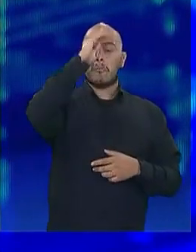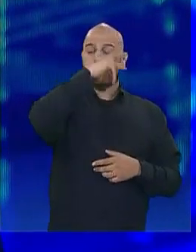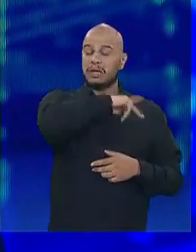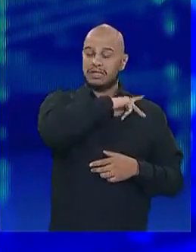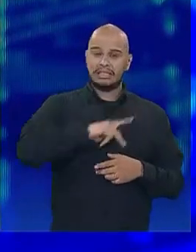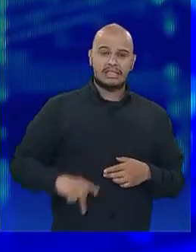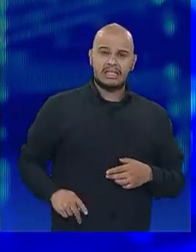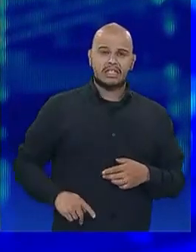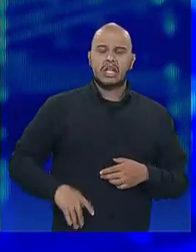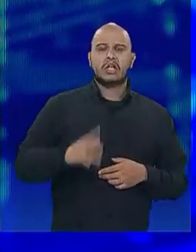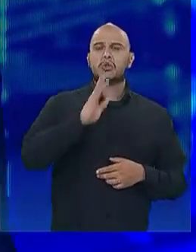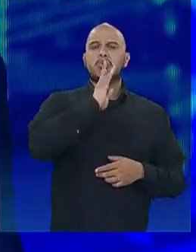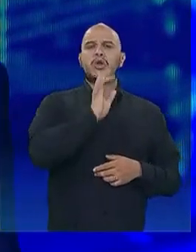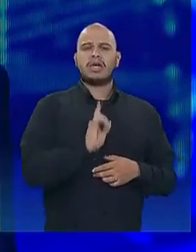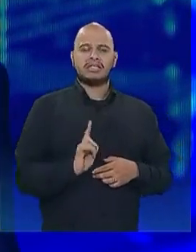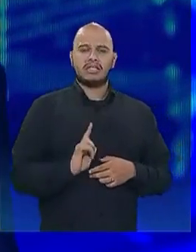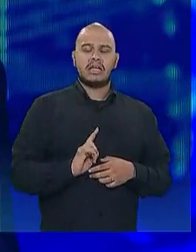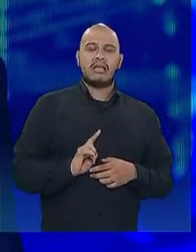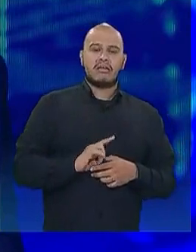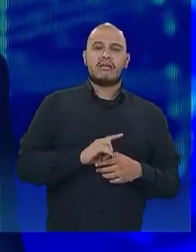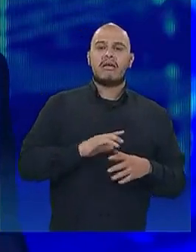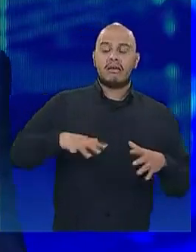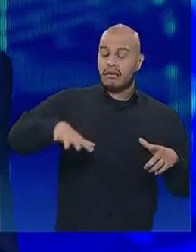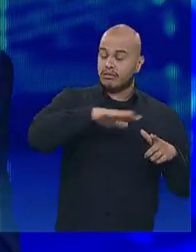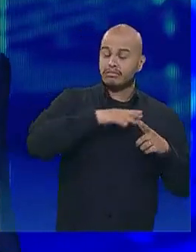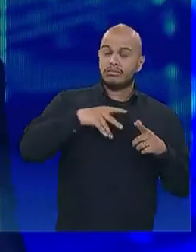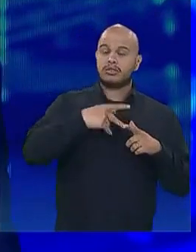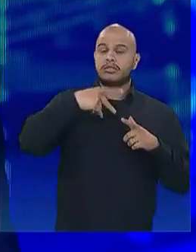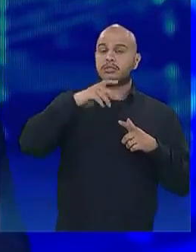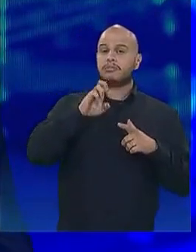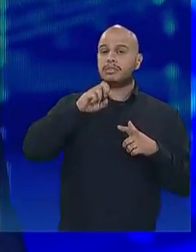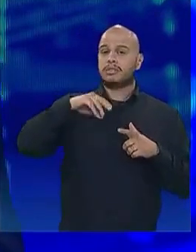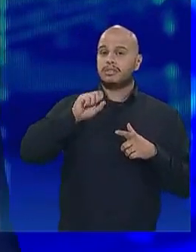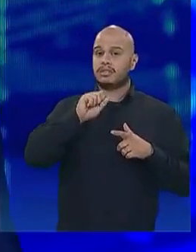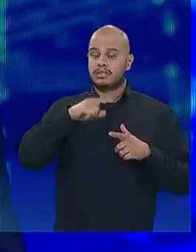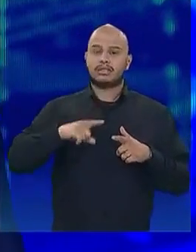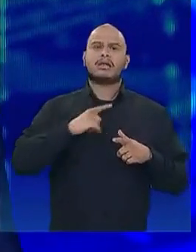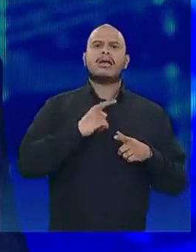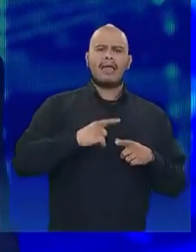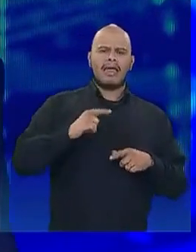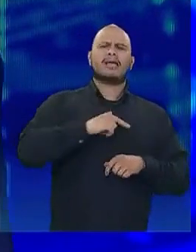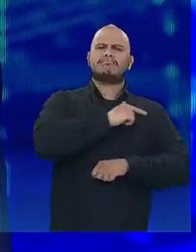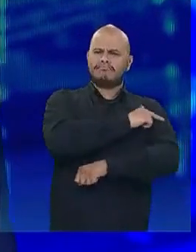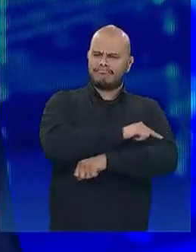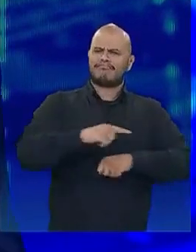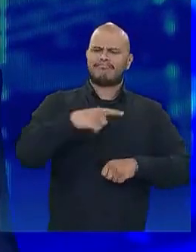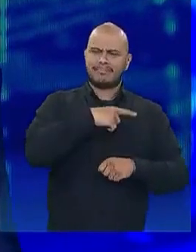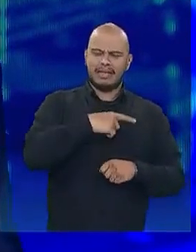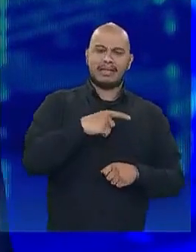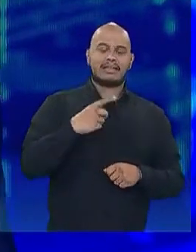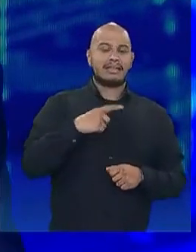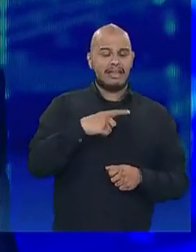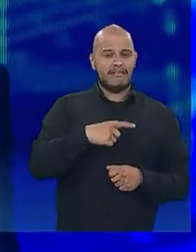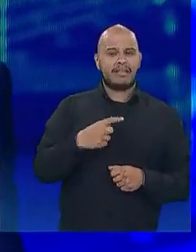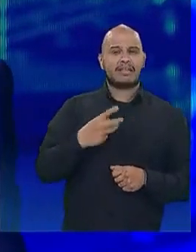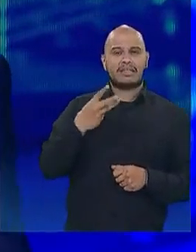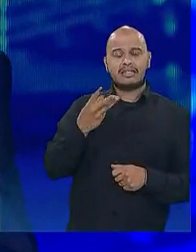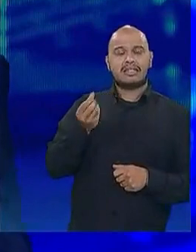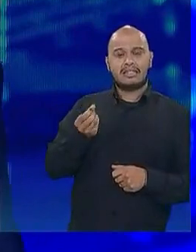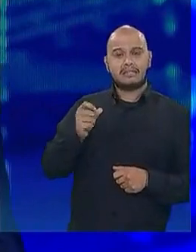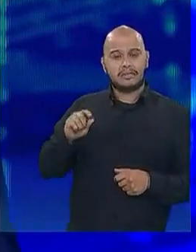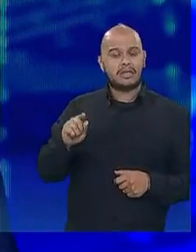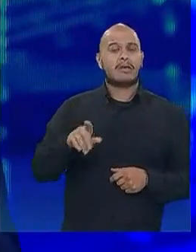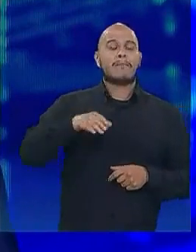Pensam é uma das instituições mais respeitadas do mundo. São números recentes, 33 milhões e 100 mil brasileiros estão passando fome.